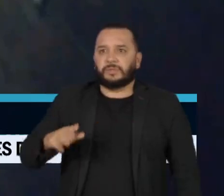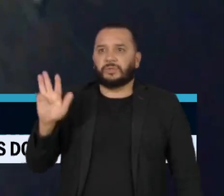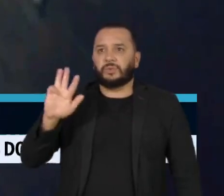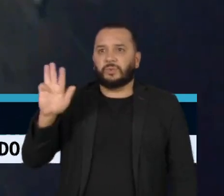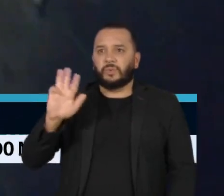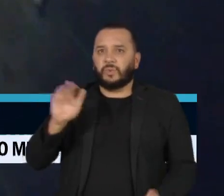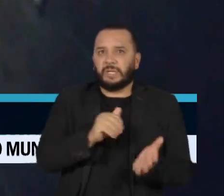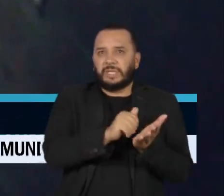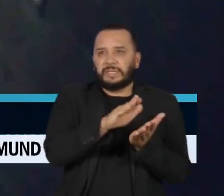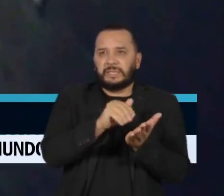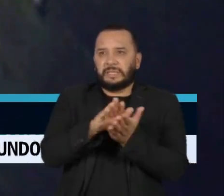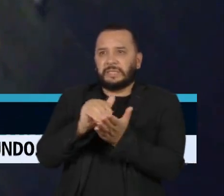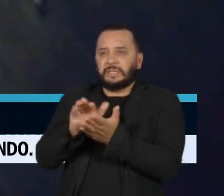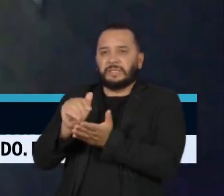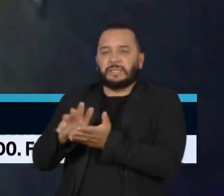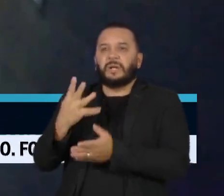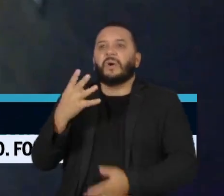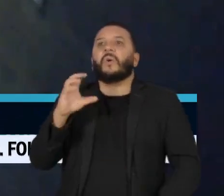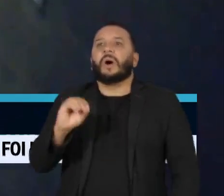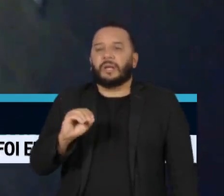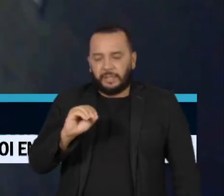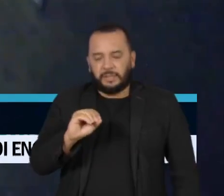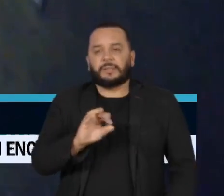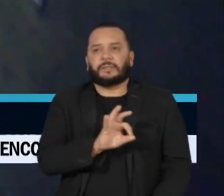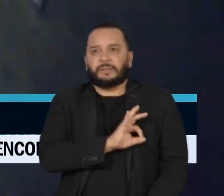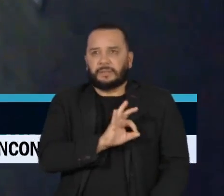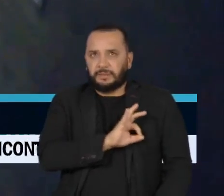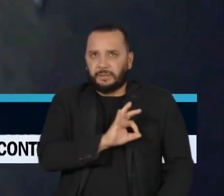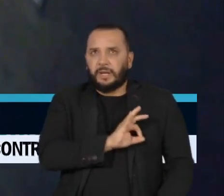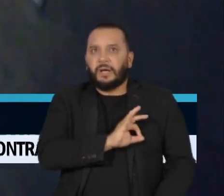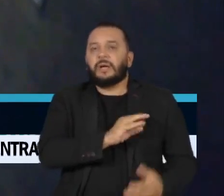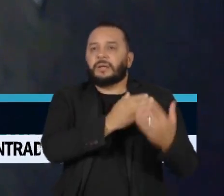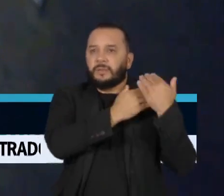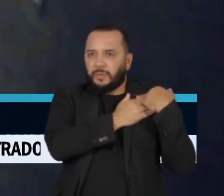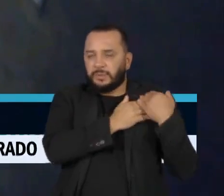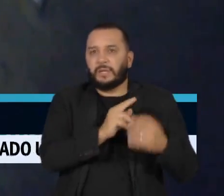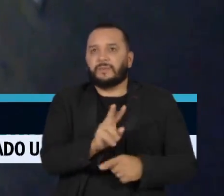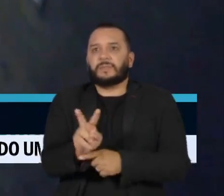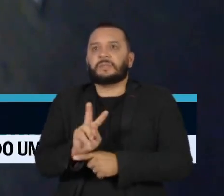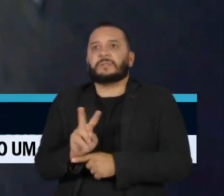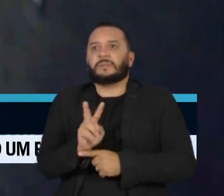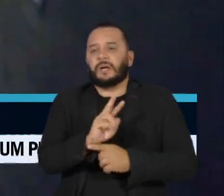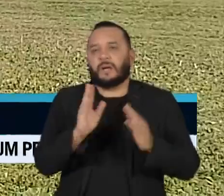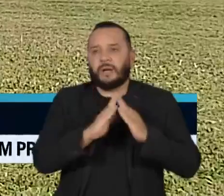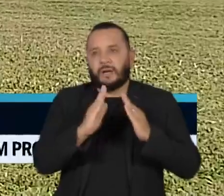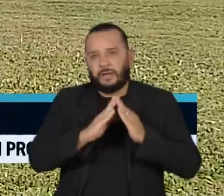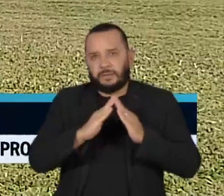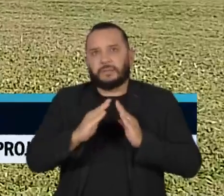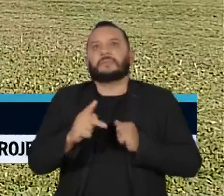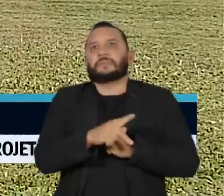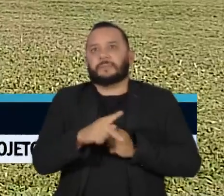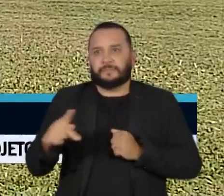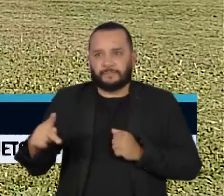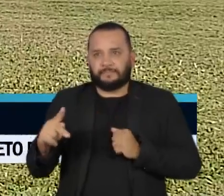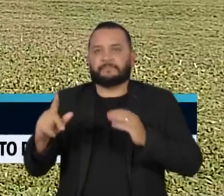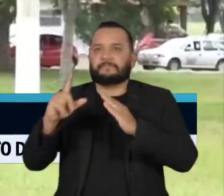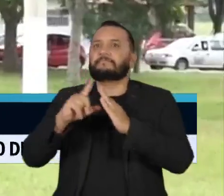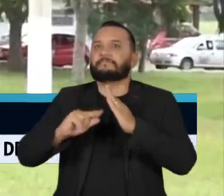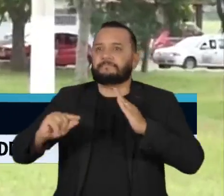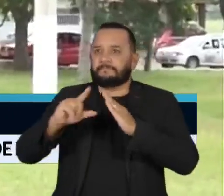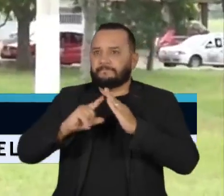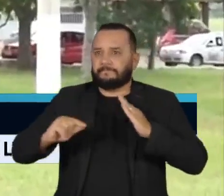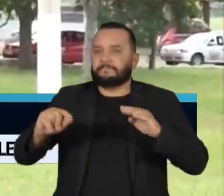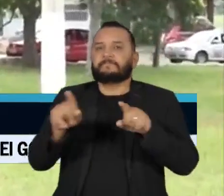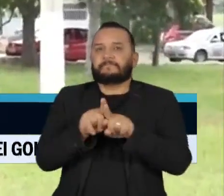exonerou mais de 40 militares responsáveis pela segurança das residências oficiais, como o Palácio da Alvorada